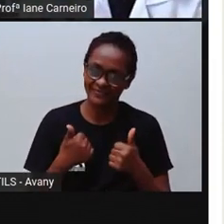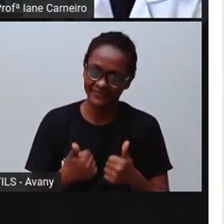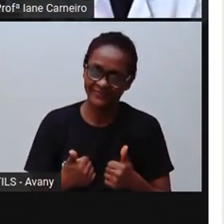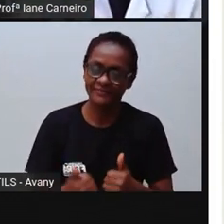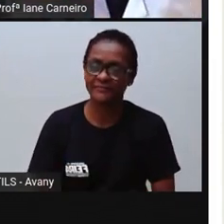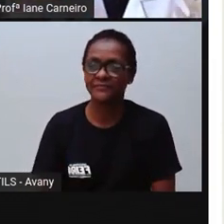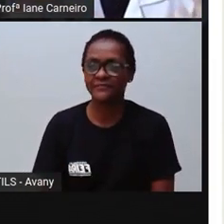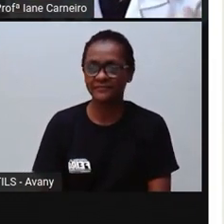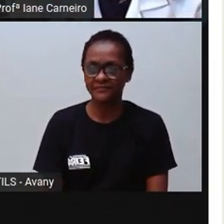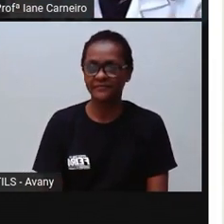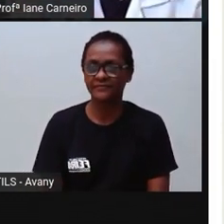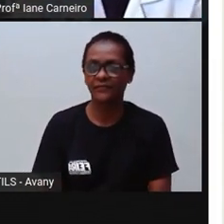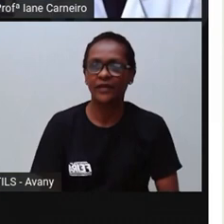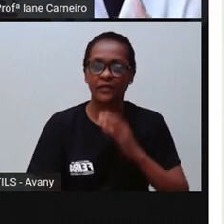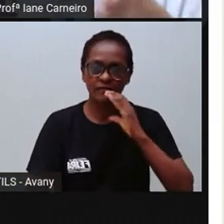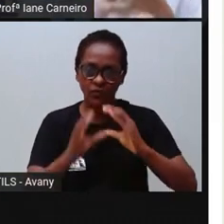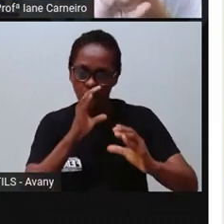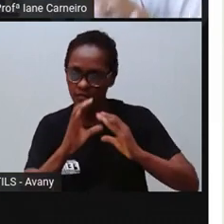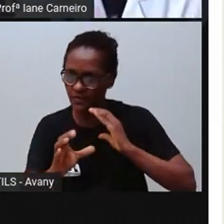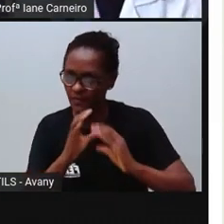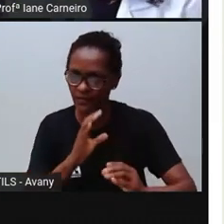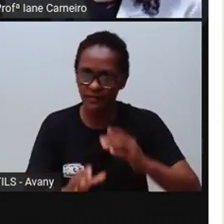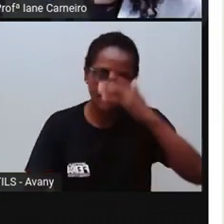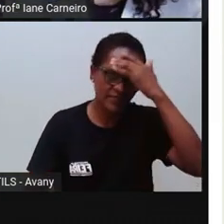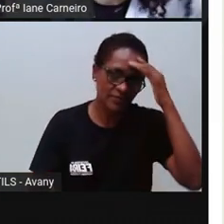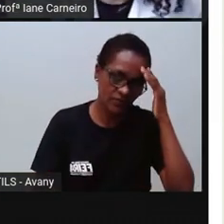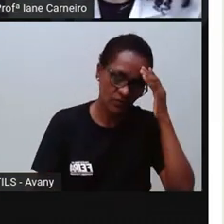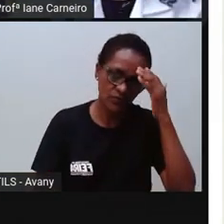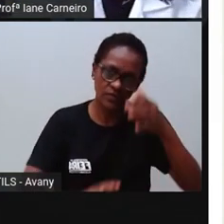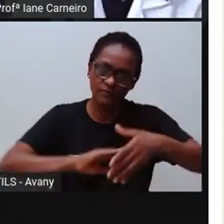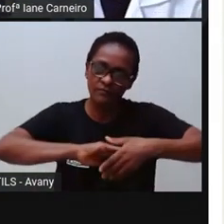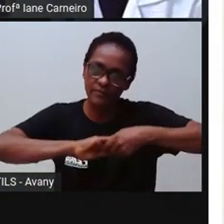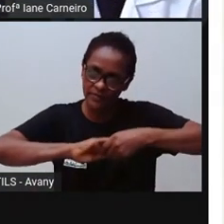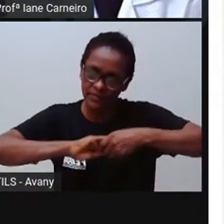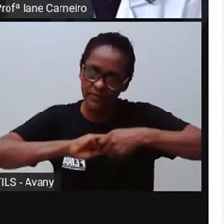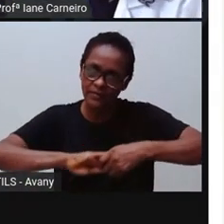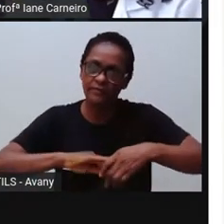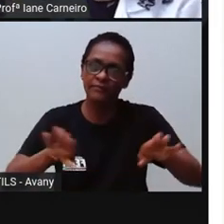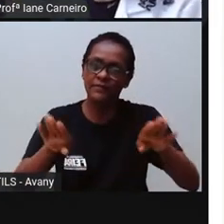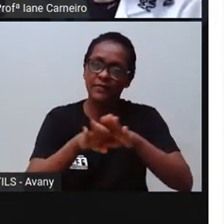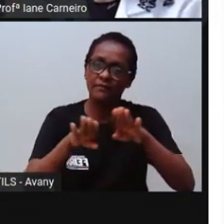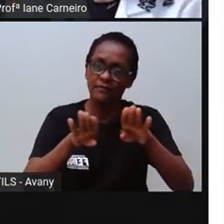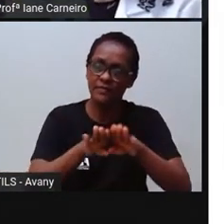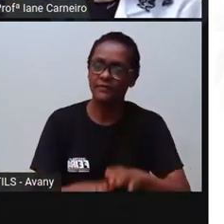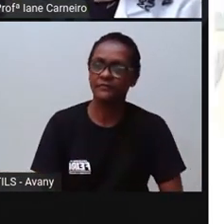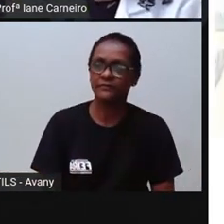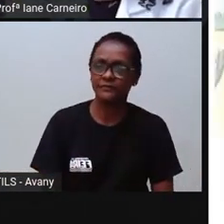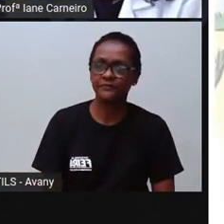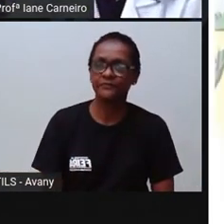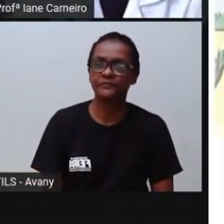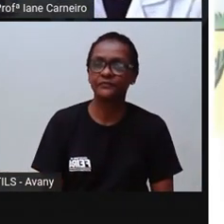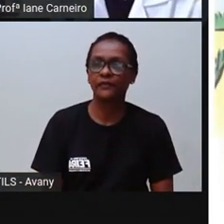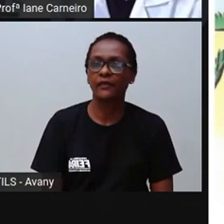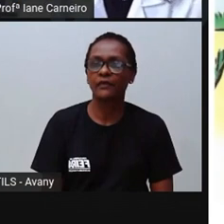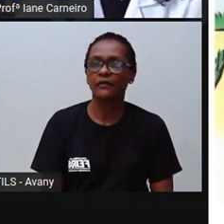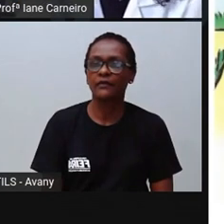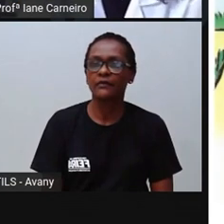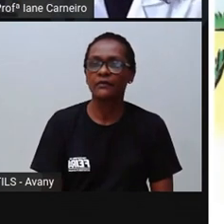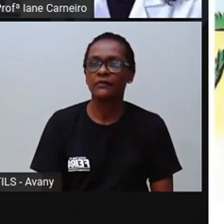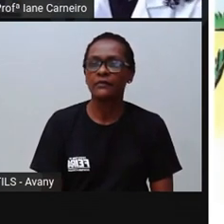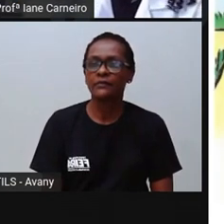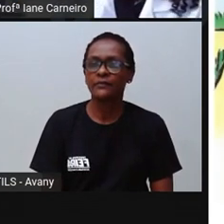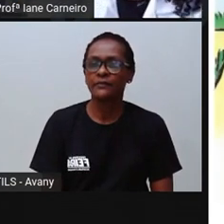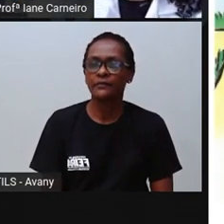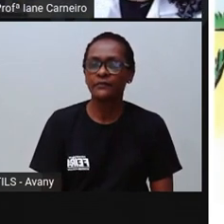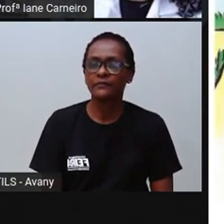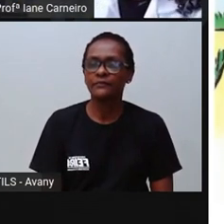saudar, se comunicar com as pessoas, E cumprimentar. Outras coisas que as nossas mãos servem, ó. Nós podemos também